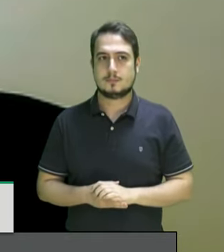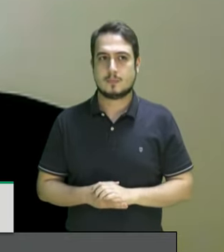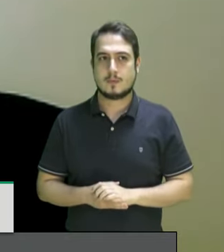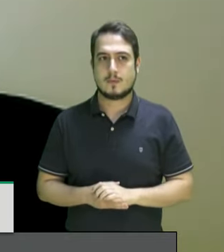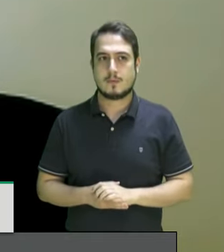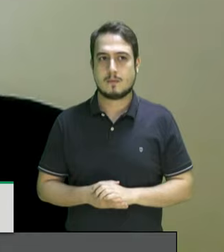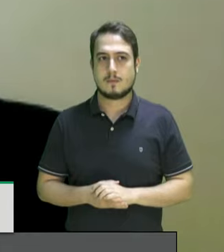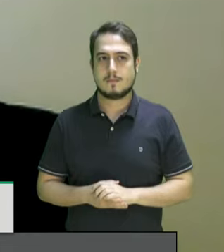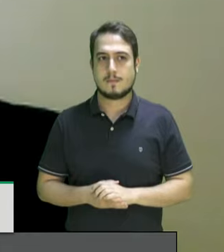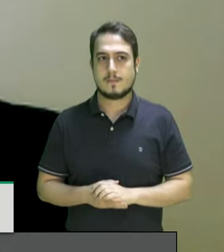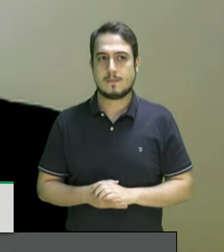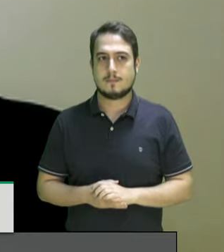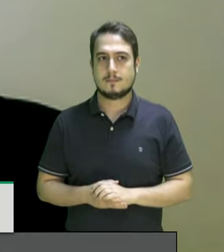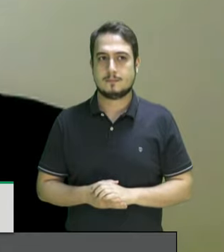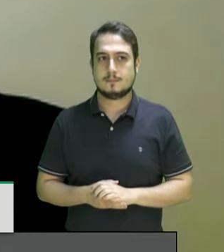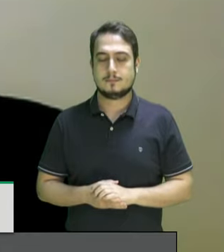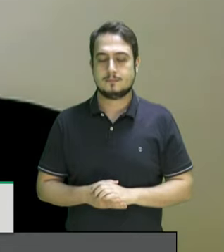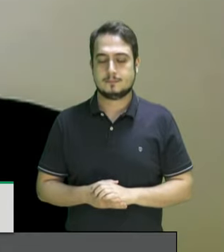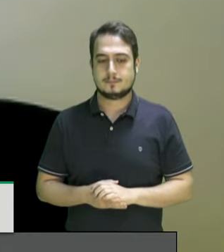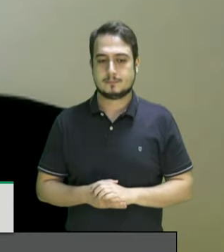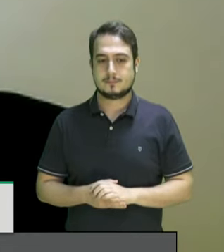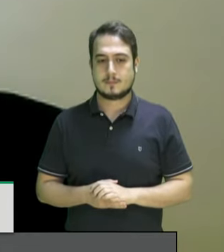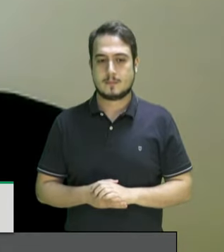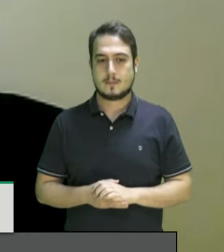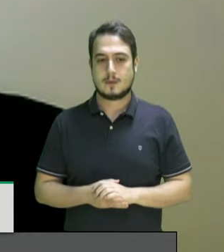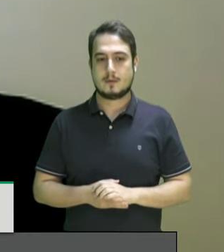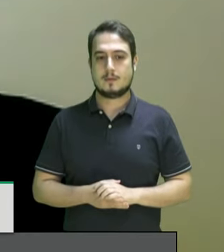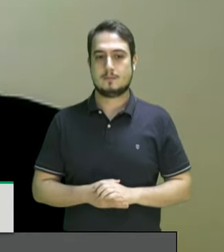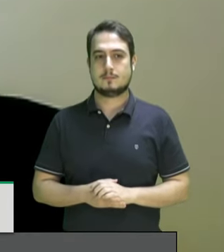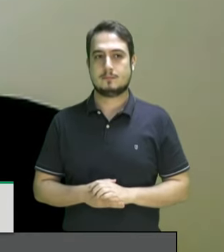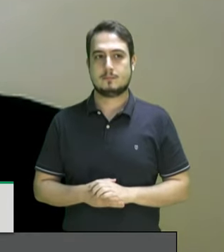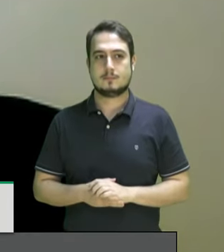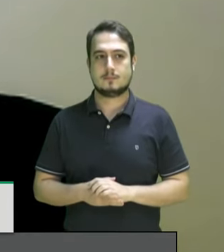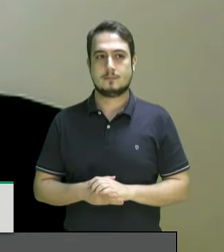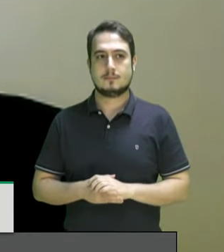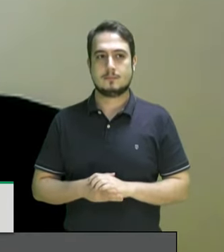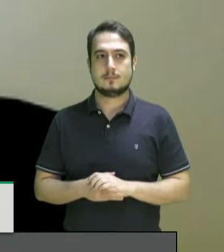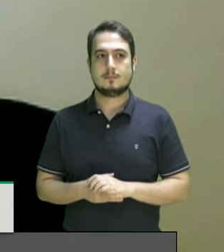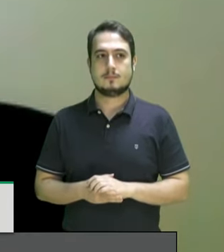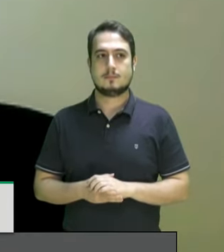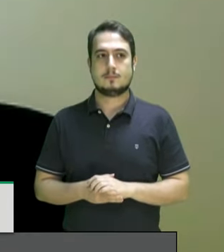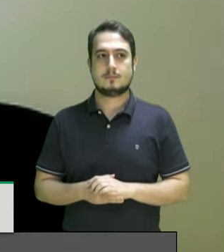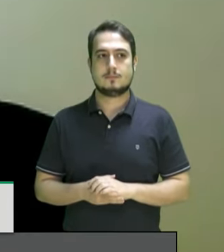enfrentamento ao racismo então me sinto dessa forma